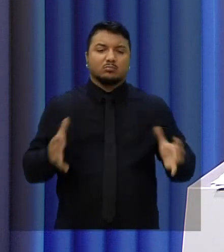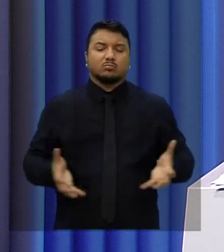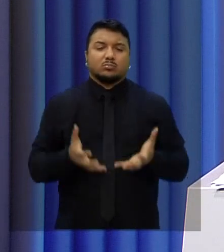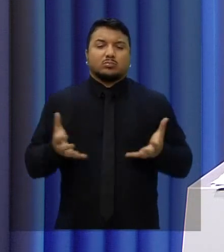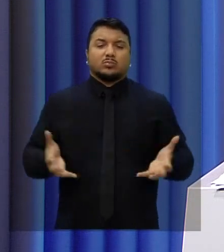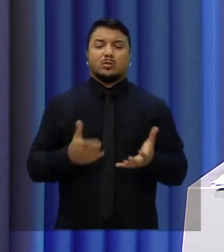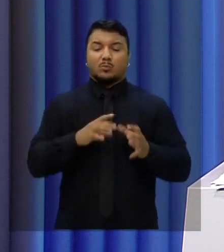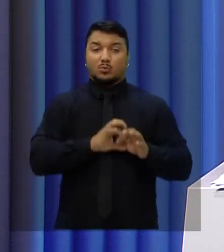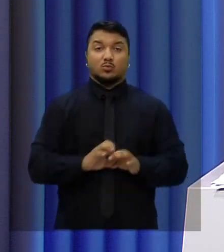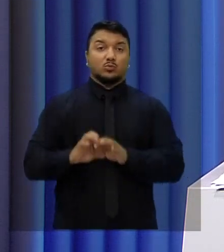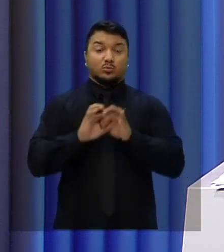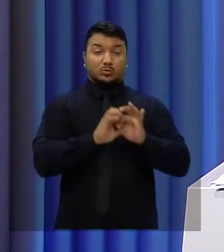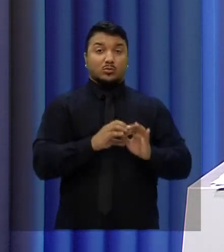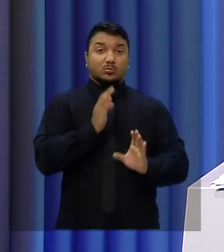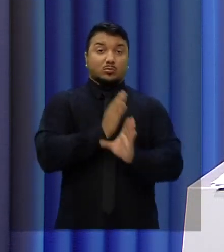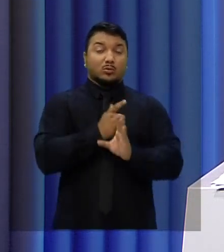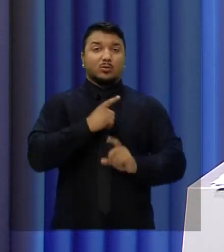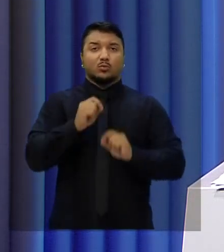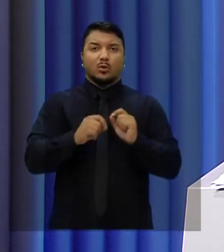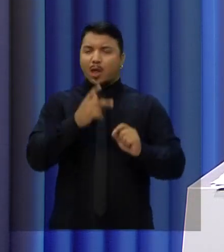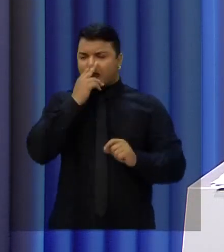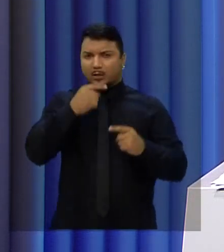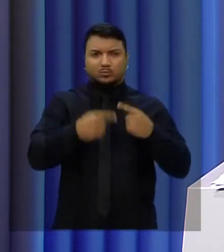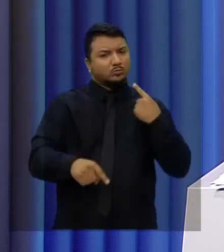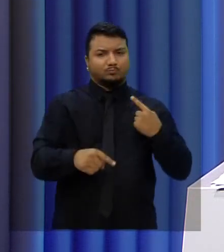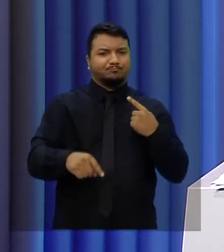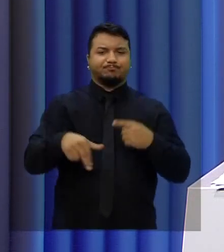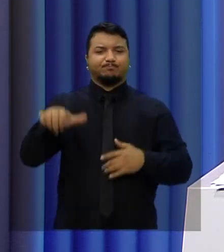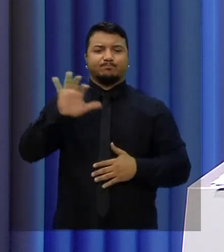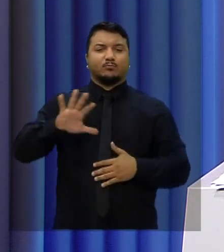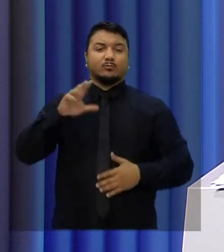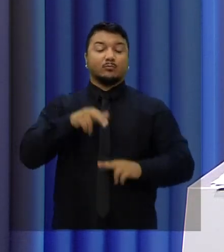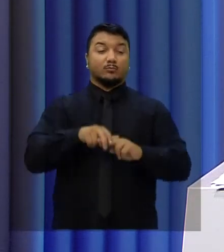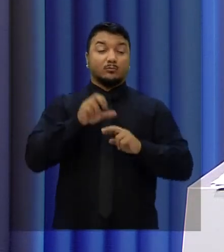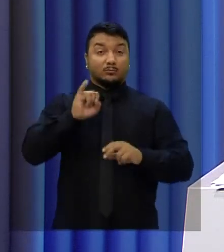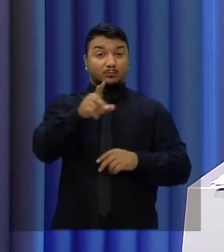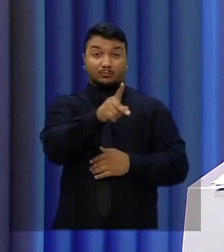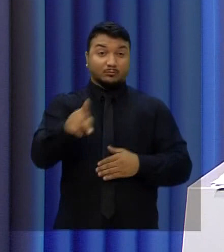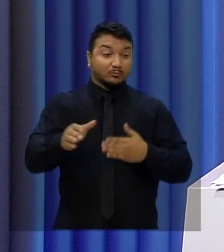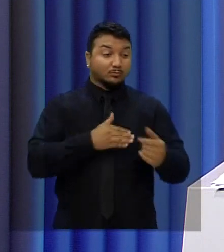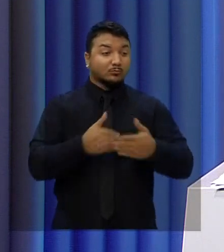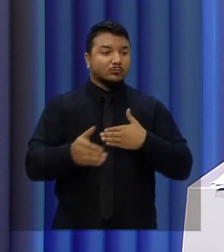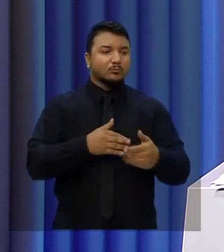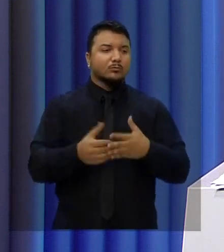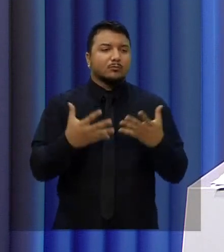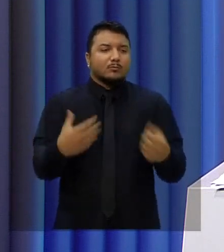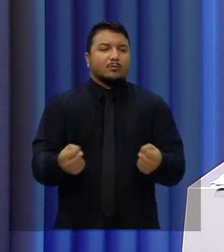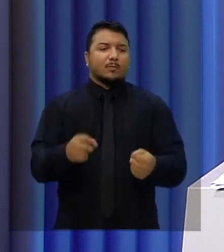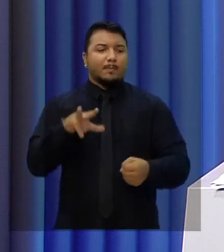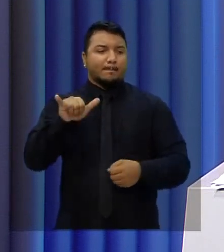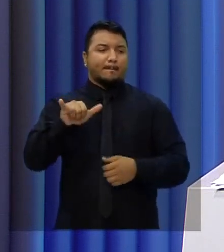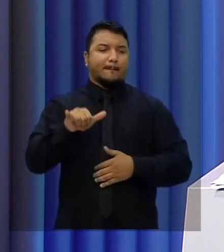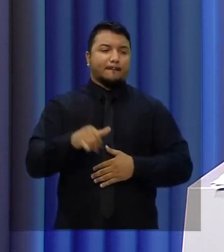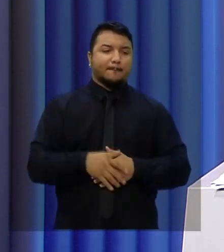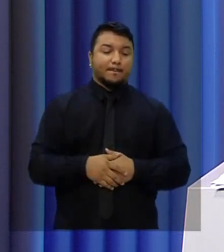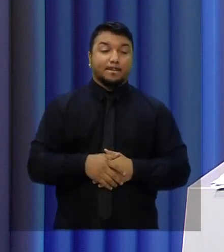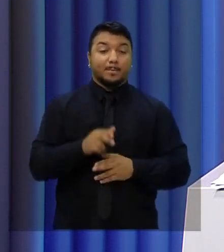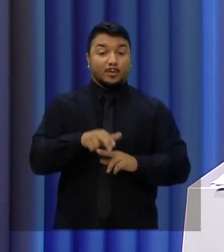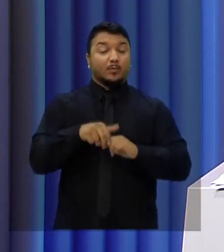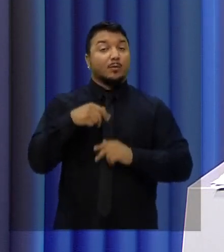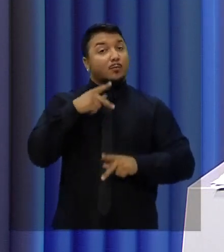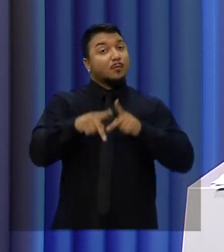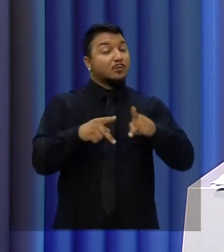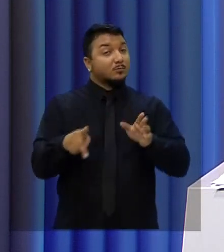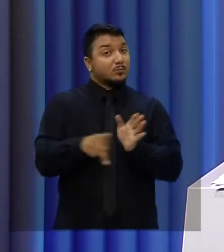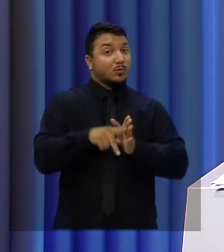por conquistas não combina com esse debate nacional. Quem quer que seja o presidente, eu vou arregaçar minhas mangas e vou trabalhar pelo meu povo.